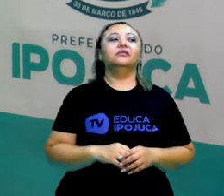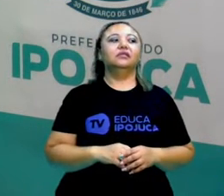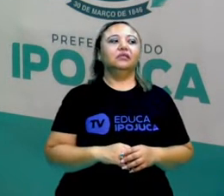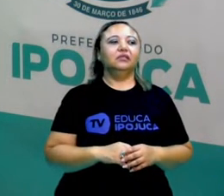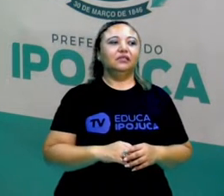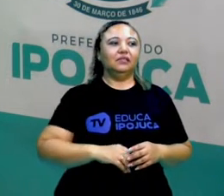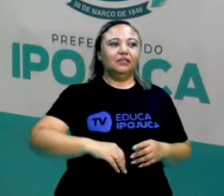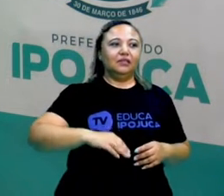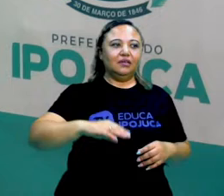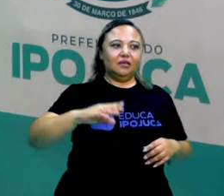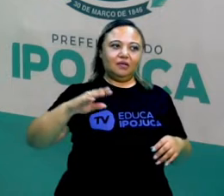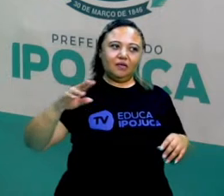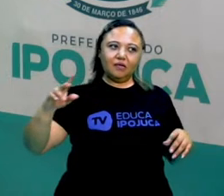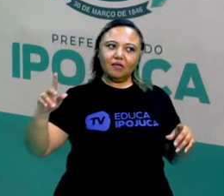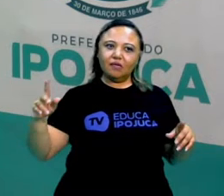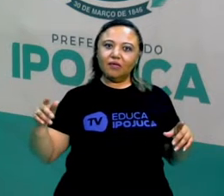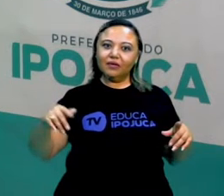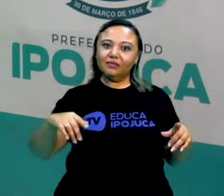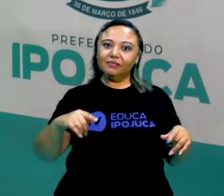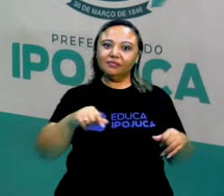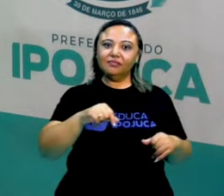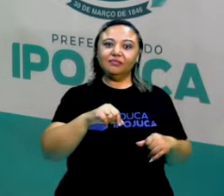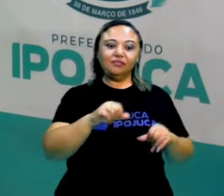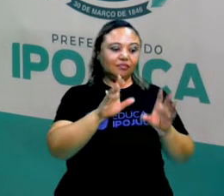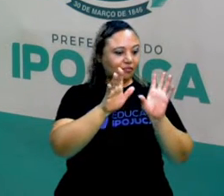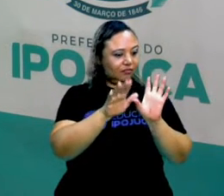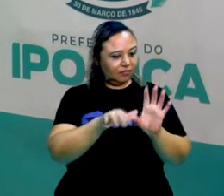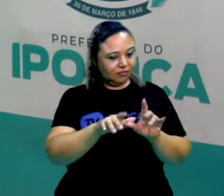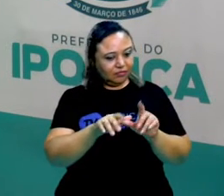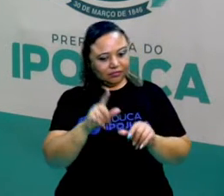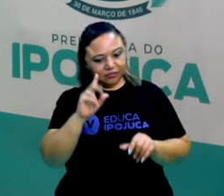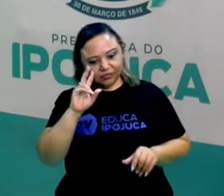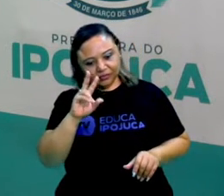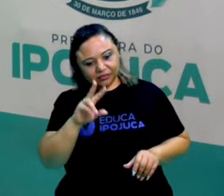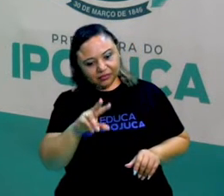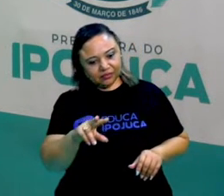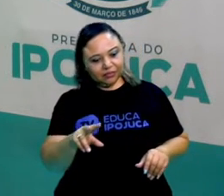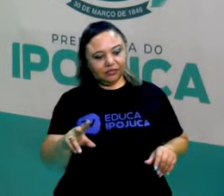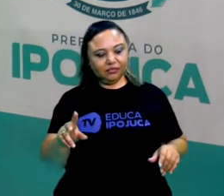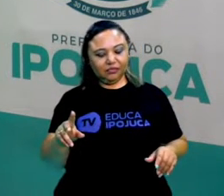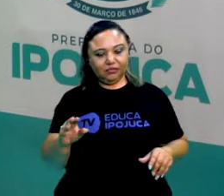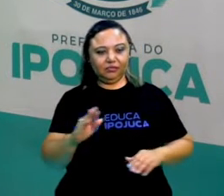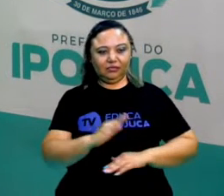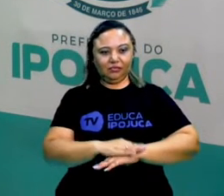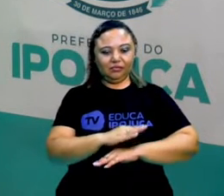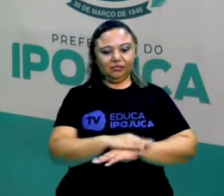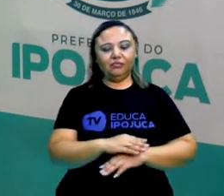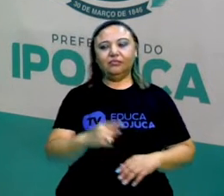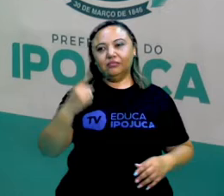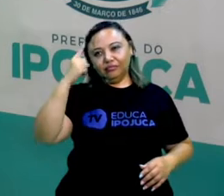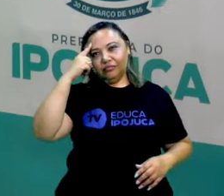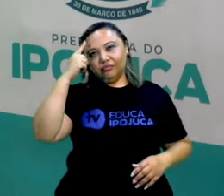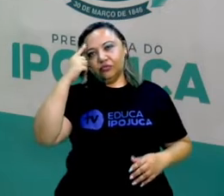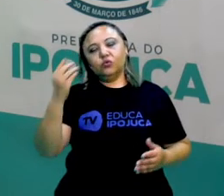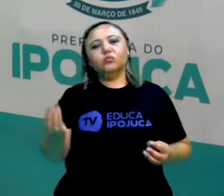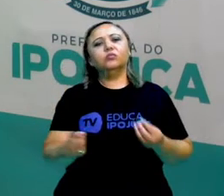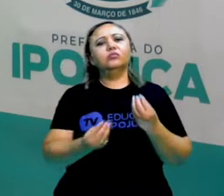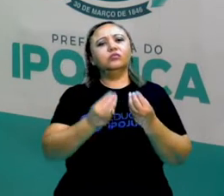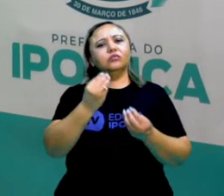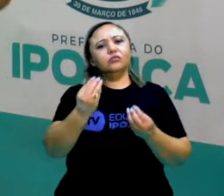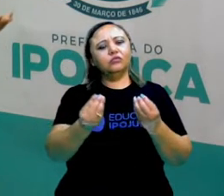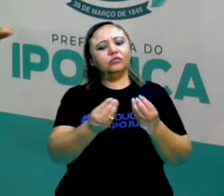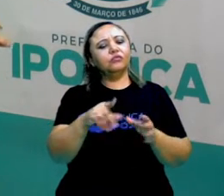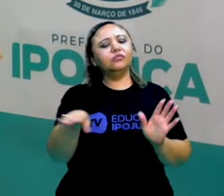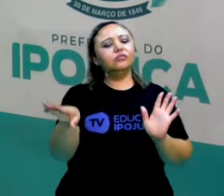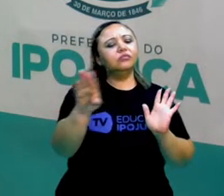Quando as aves viram o sapo no céu, o que será que eles ficaram pensando? Como eles chegaram aqui? É importante você